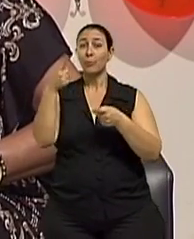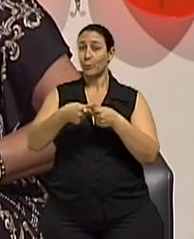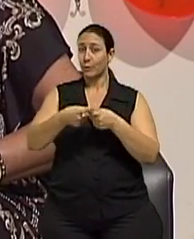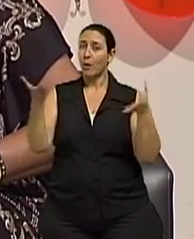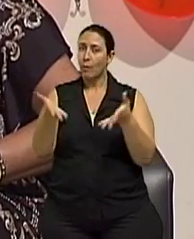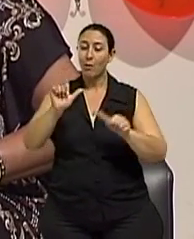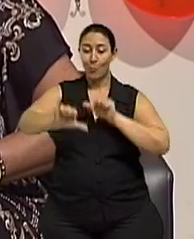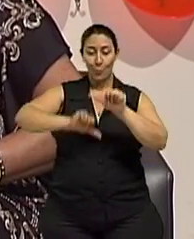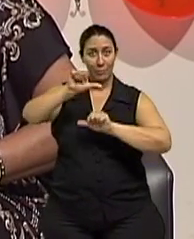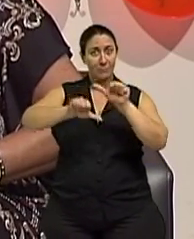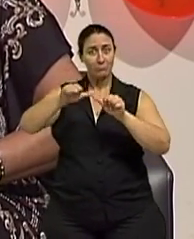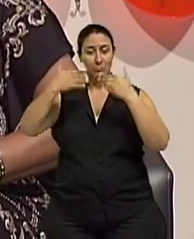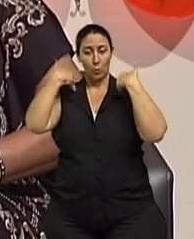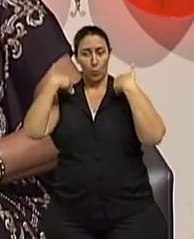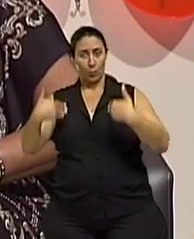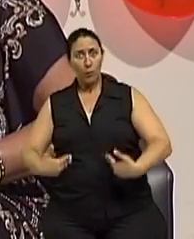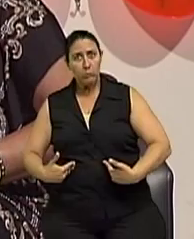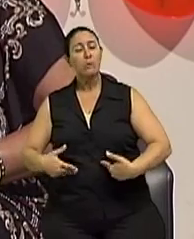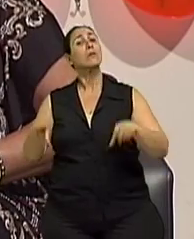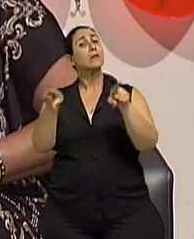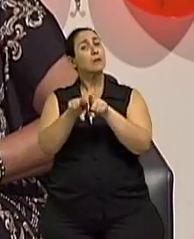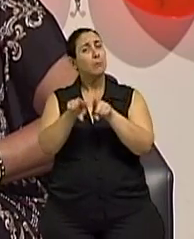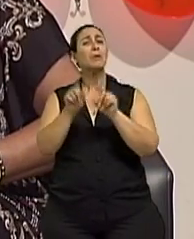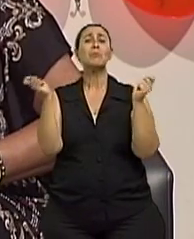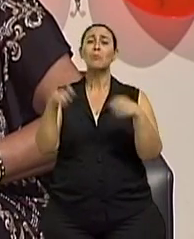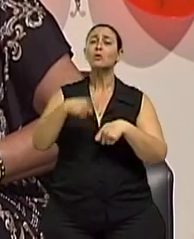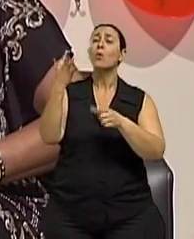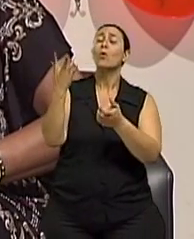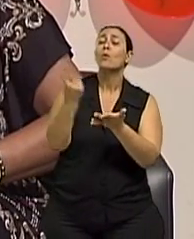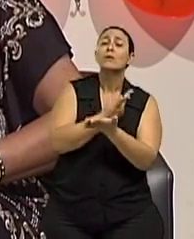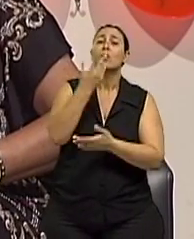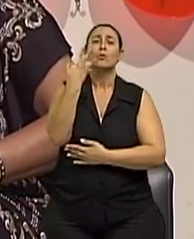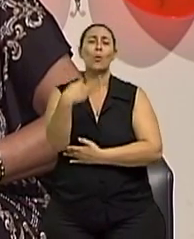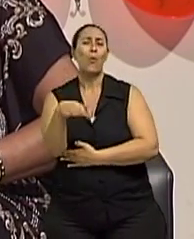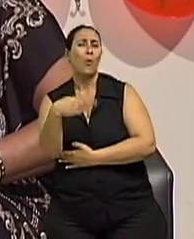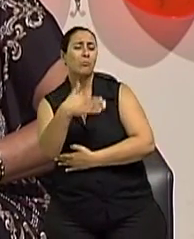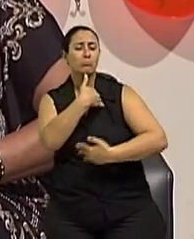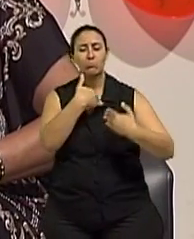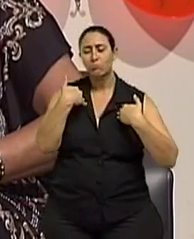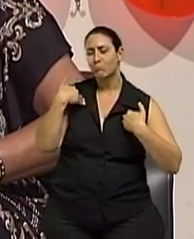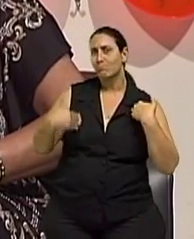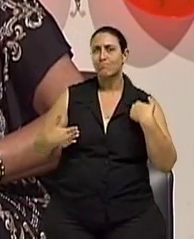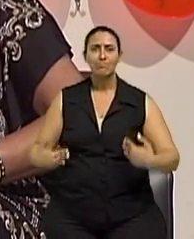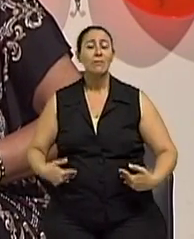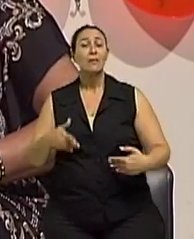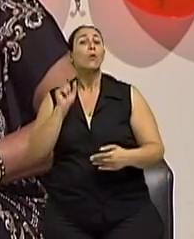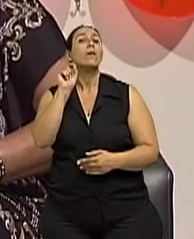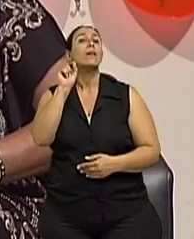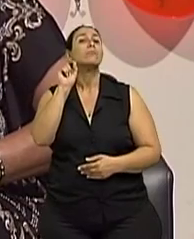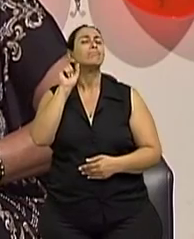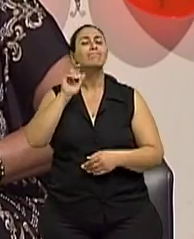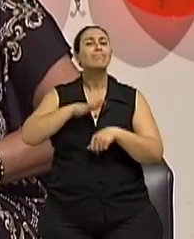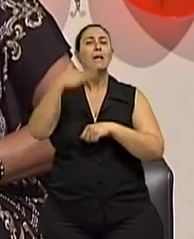das modificações físicas, por exemplo, que podem surgir dores em várias partes do corpo. É, uma frequente é a